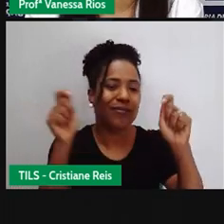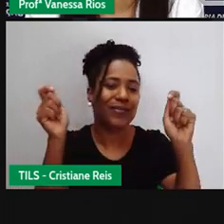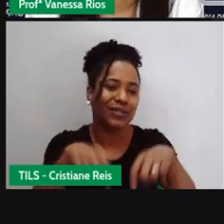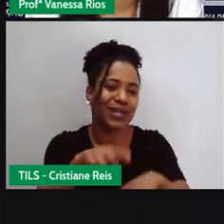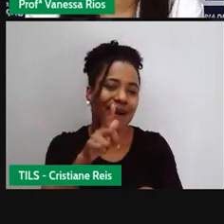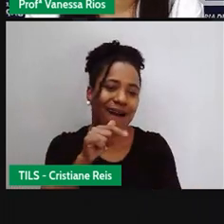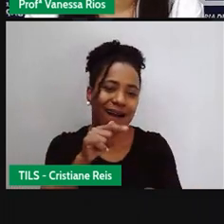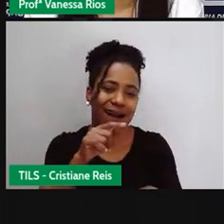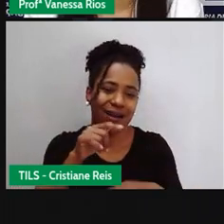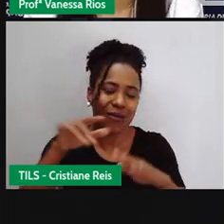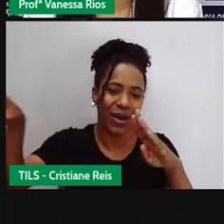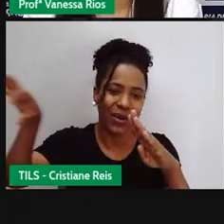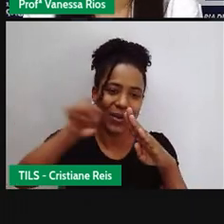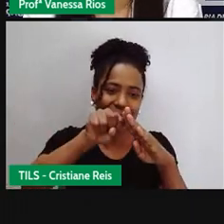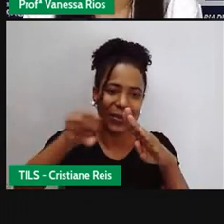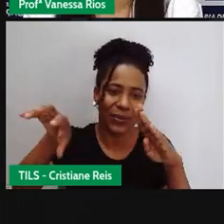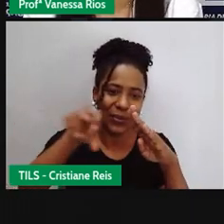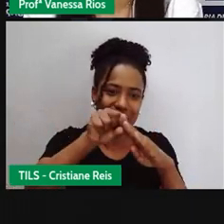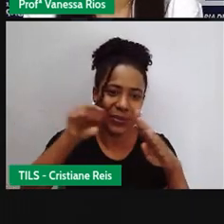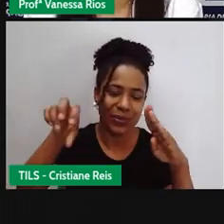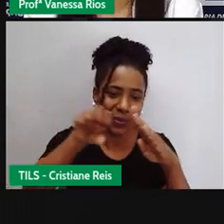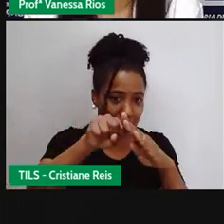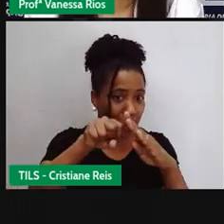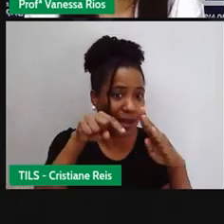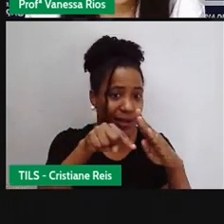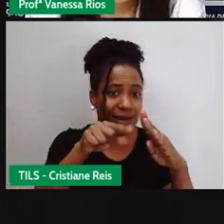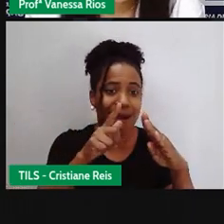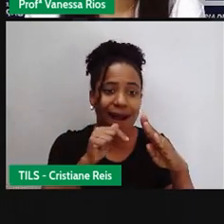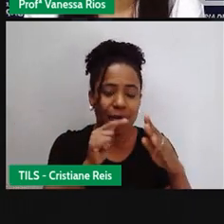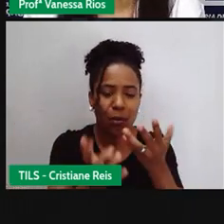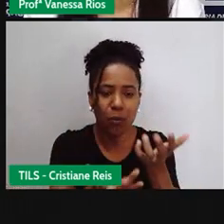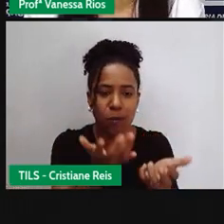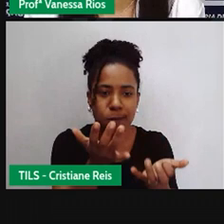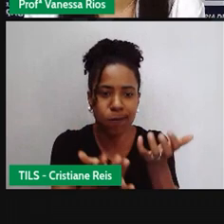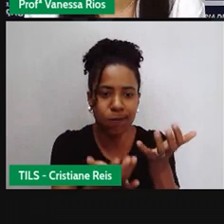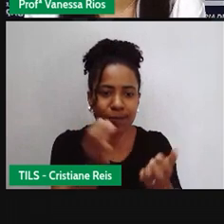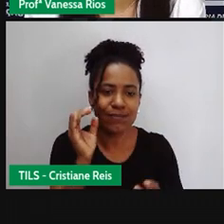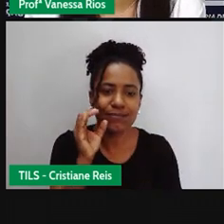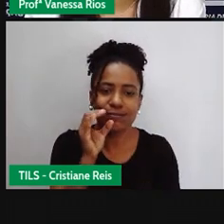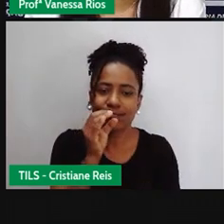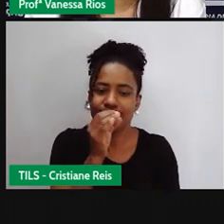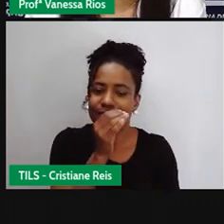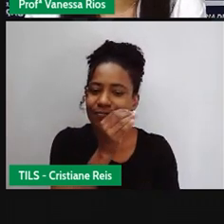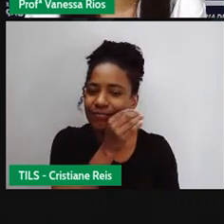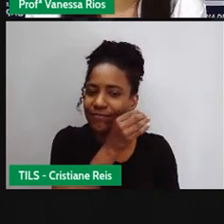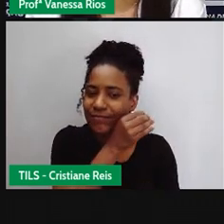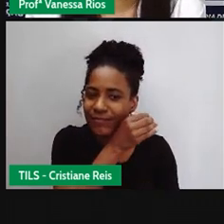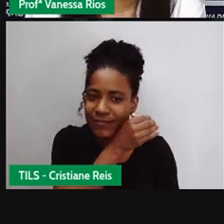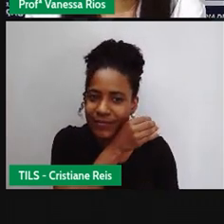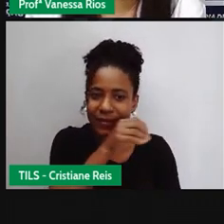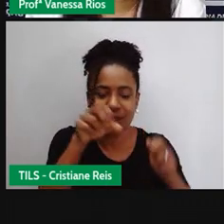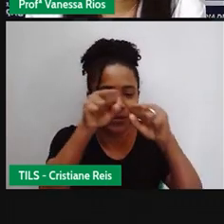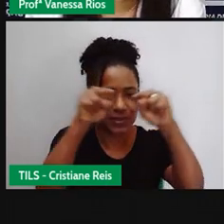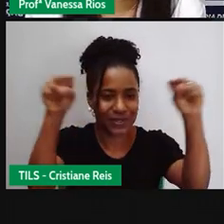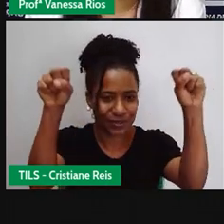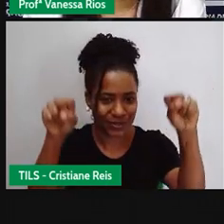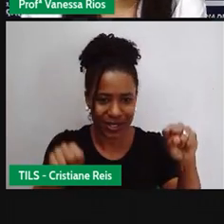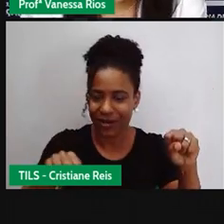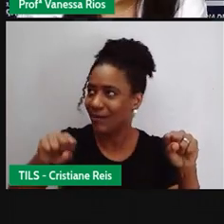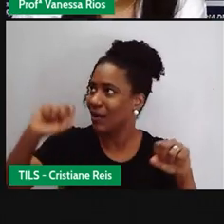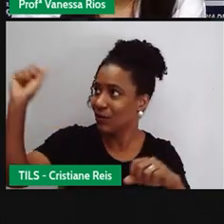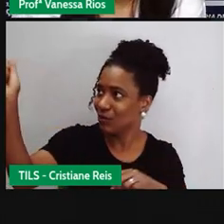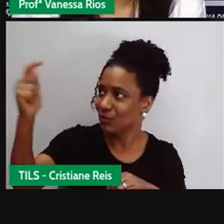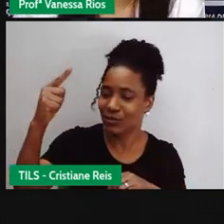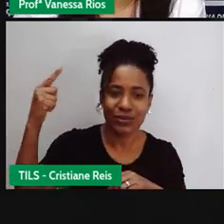aquecimento de água. Então, se utiliza aí todo esse sistema para captar a energia térmica do Sol